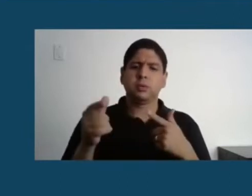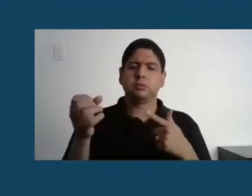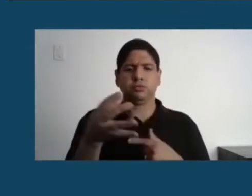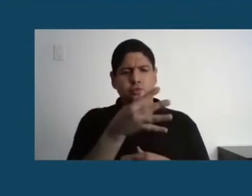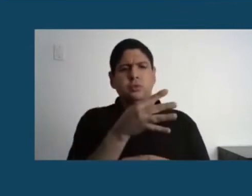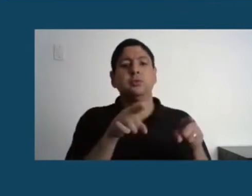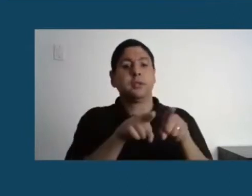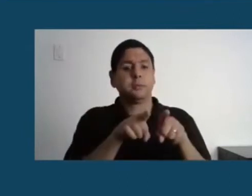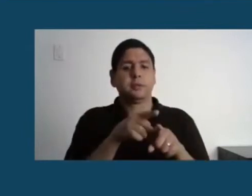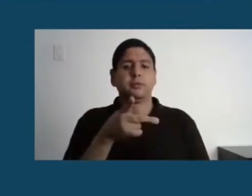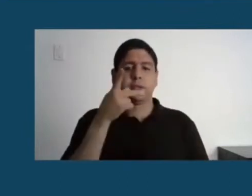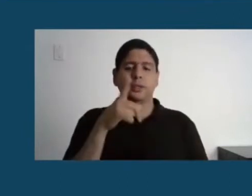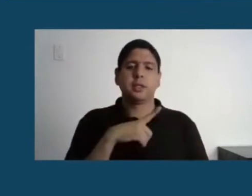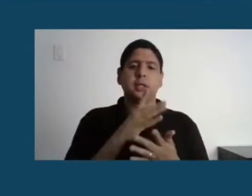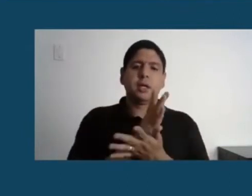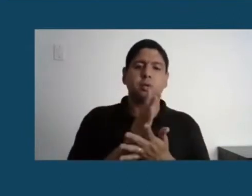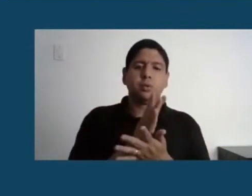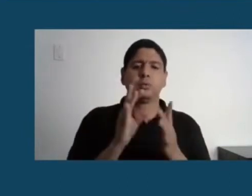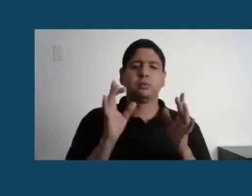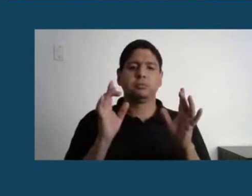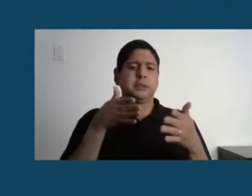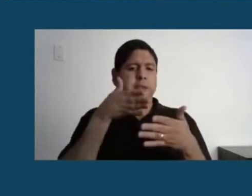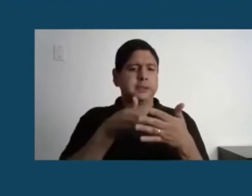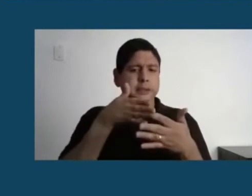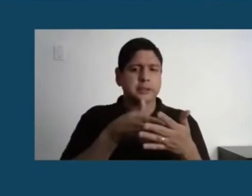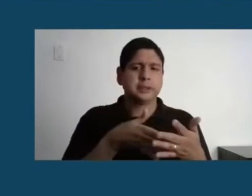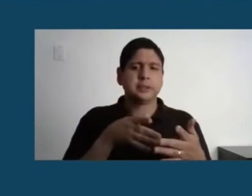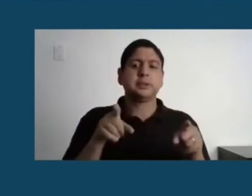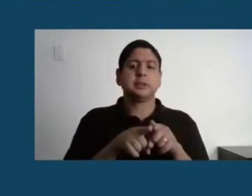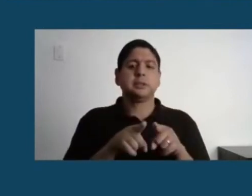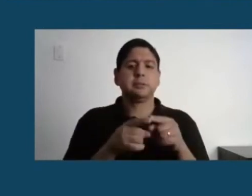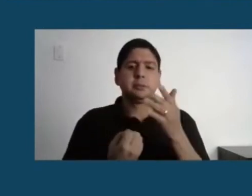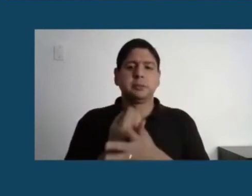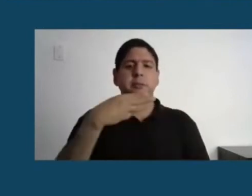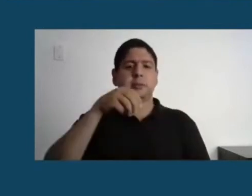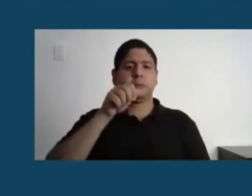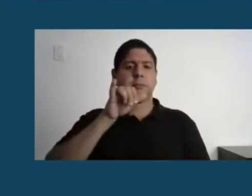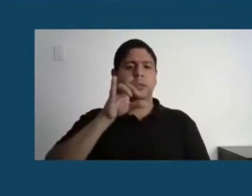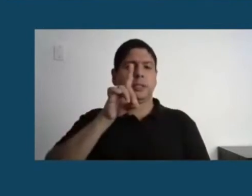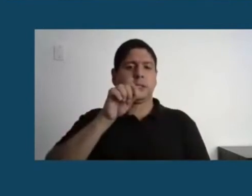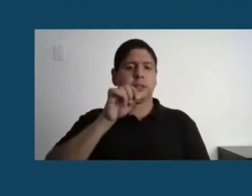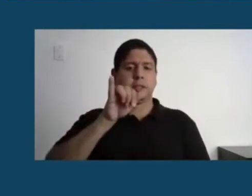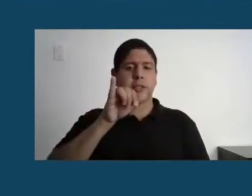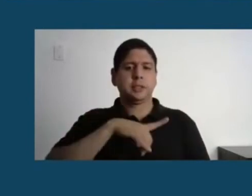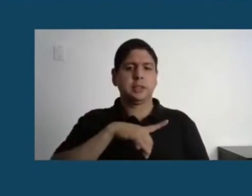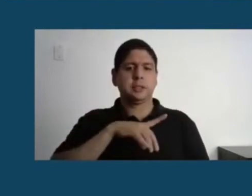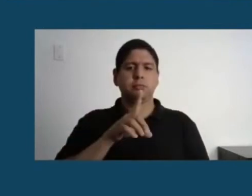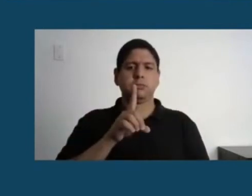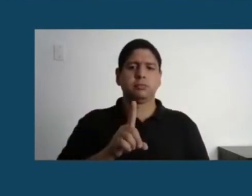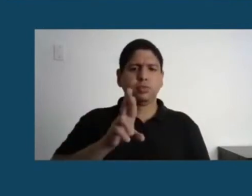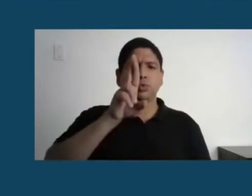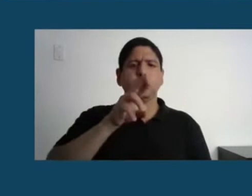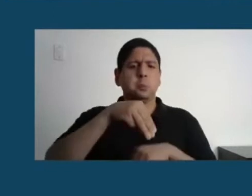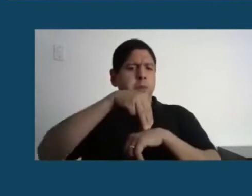Nós temos alguns Living Labs, somos o maior programa MyDai, que são os mestrados e doutorados inovadores financiados pelo CNPq